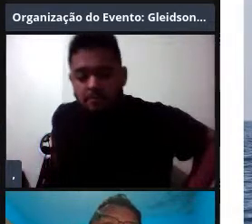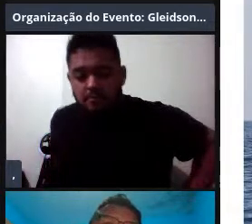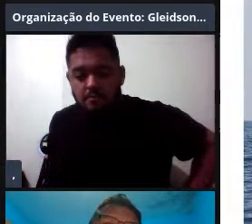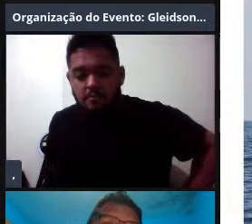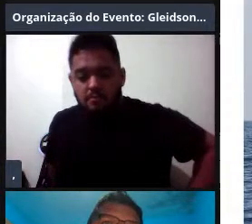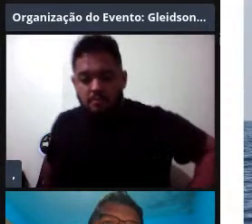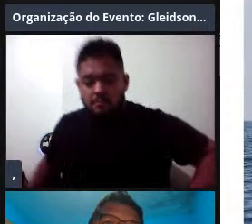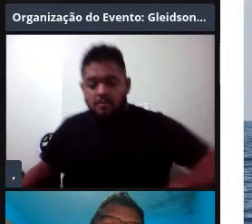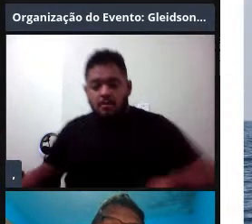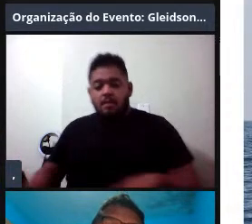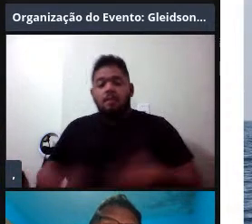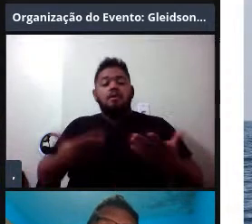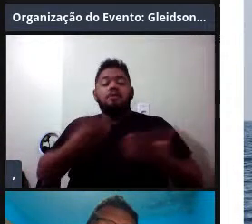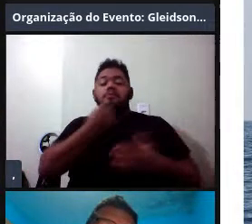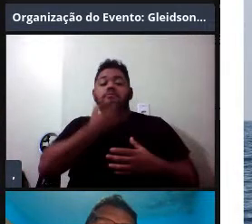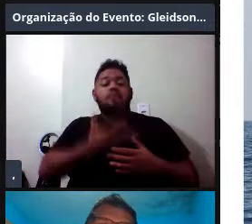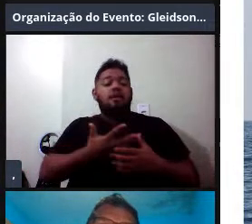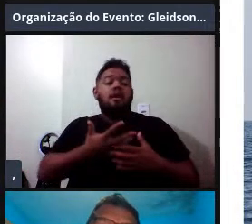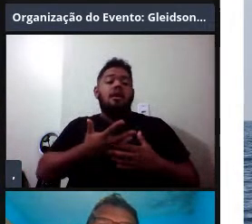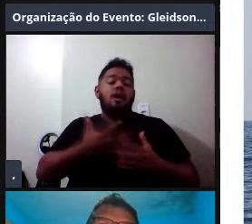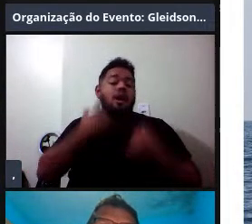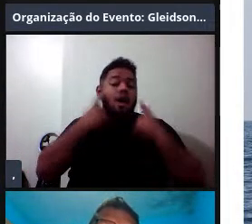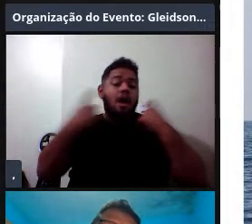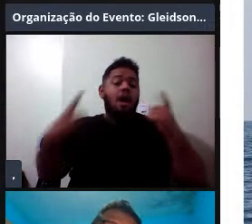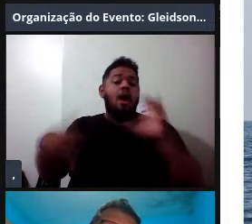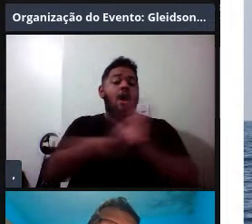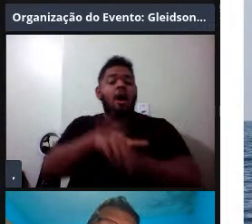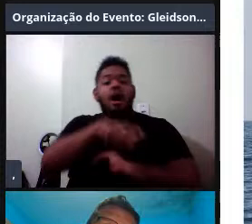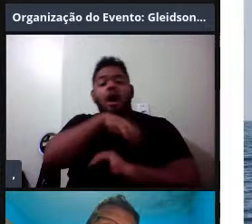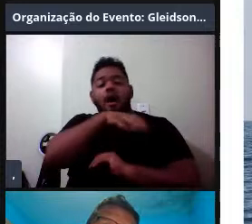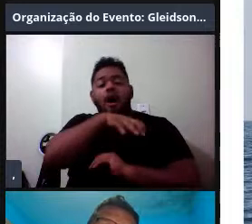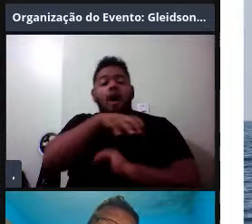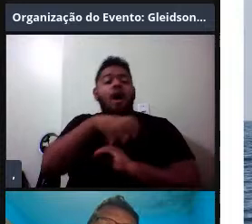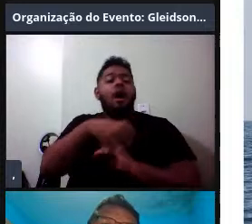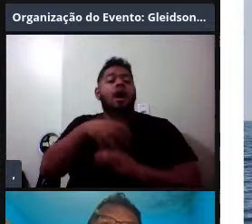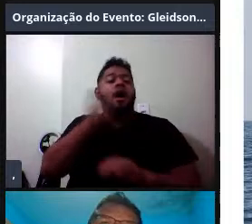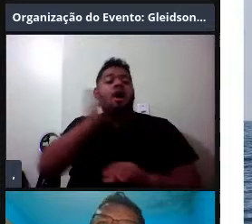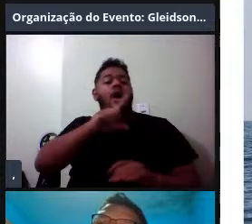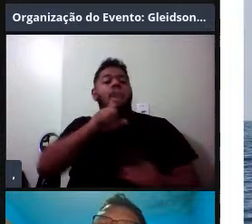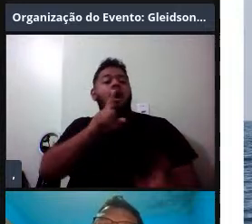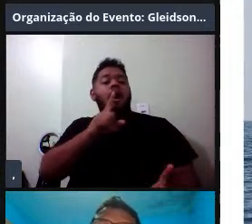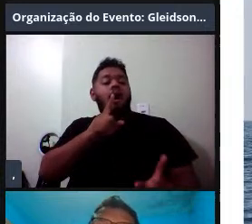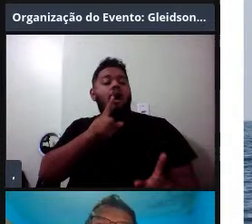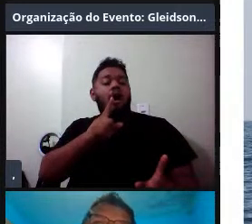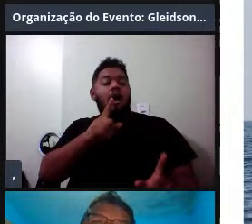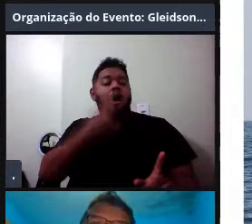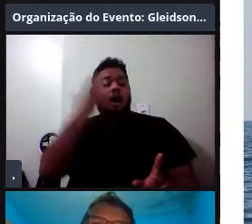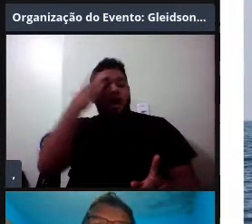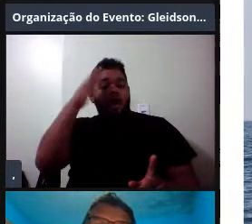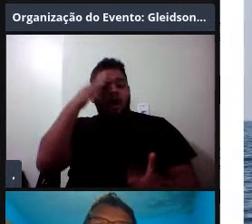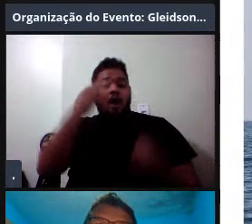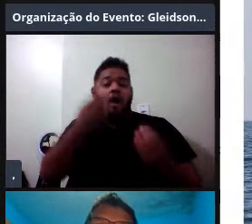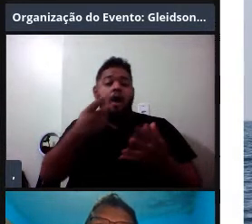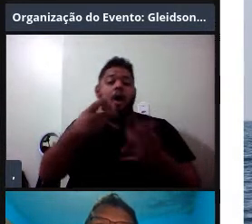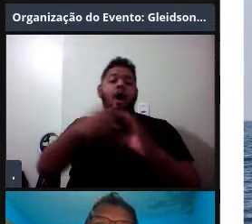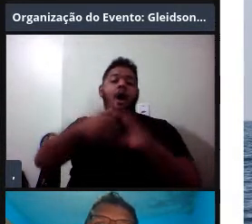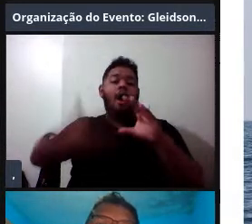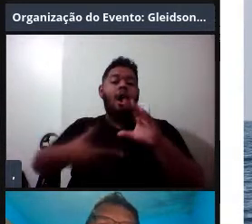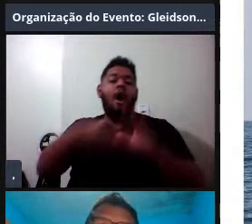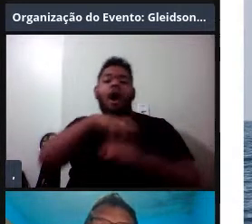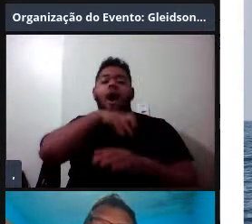Bom, o repertório acústico dos animais, ele pode dar várias pistas, né? Ele pode ser importante pro fitness do animal, em caso de muitas